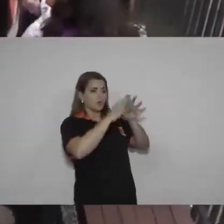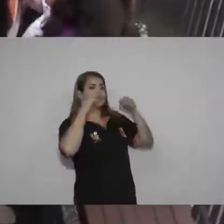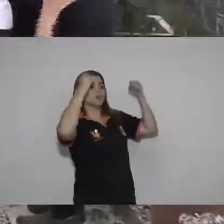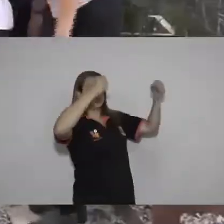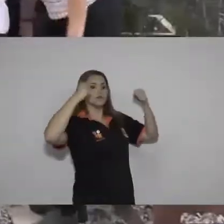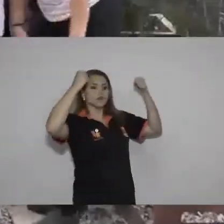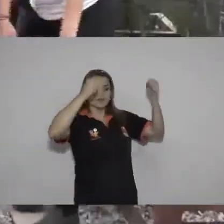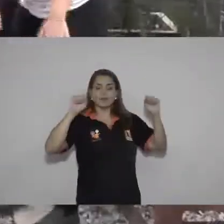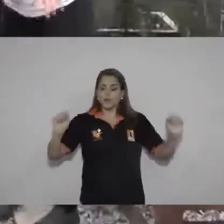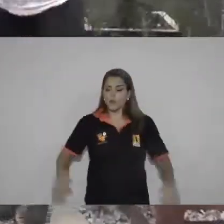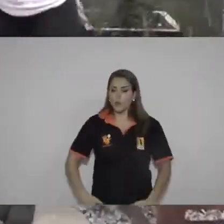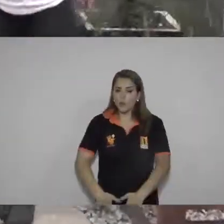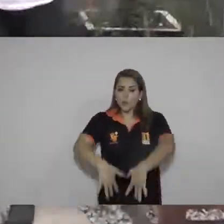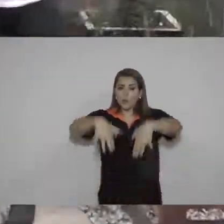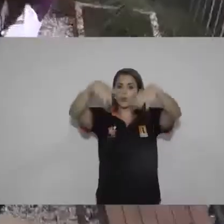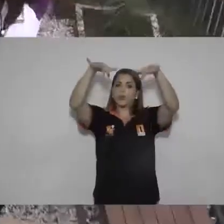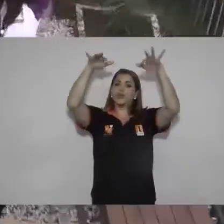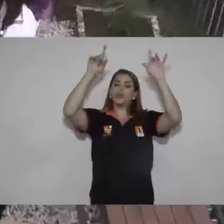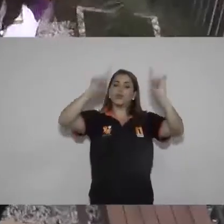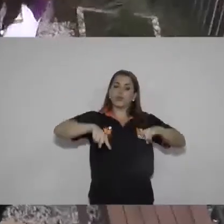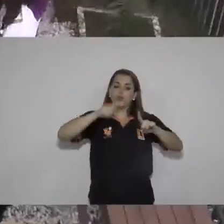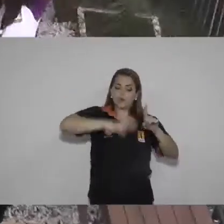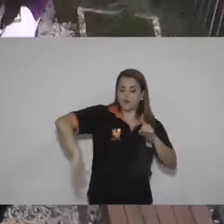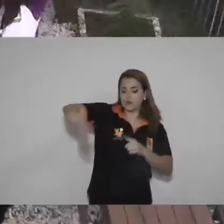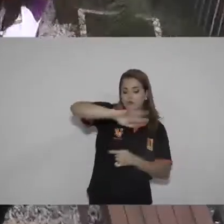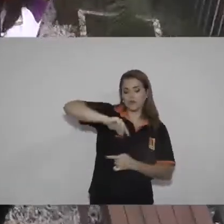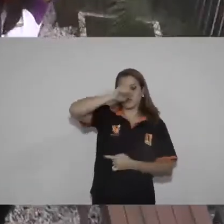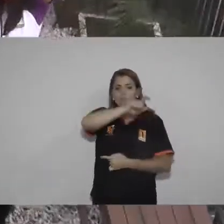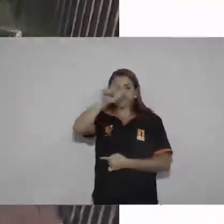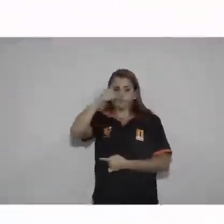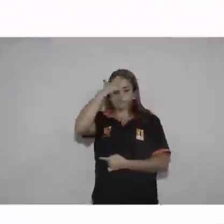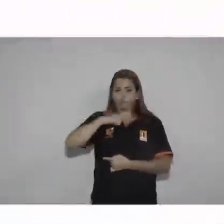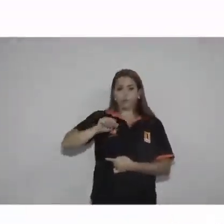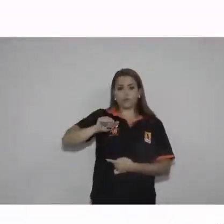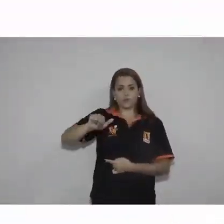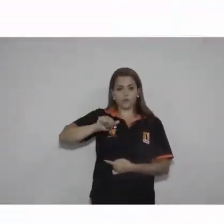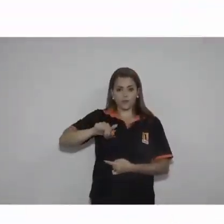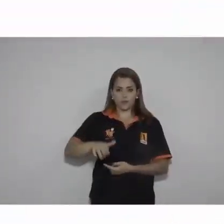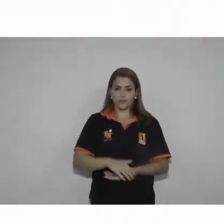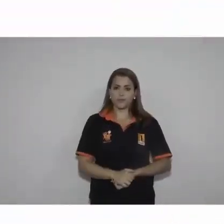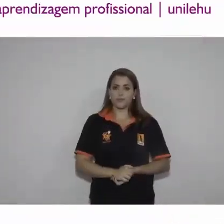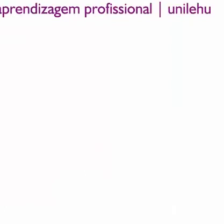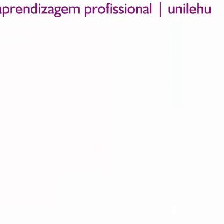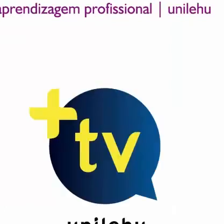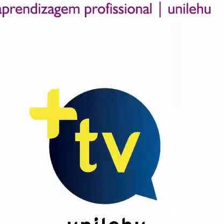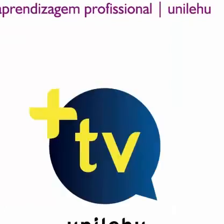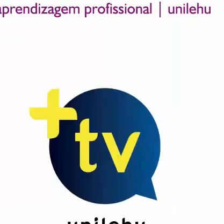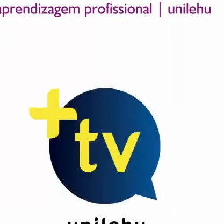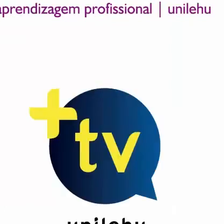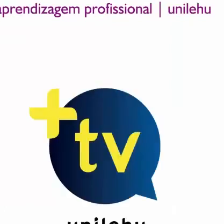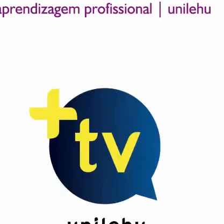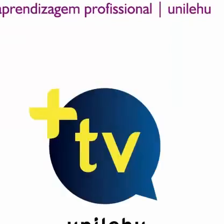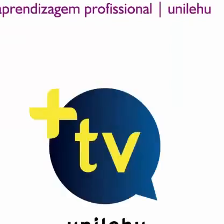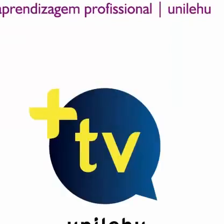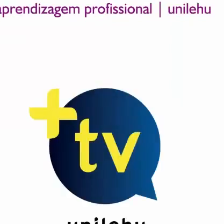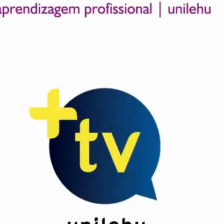acontecer. Uou! Somos Unileu! Somos Unileu!